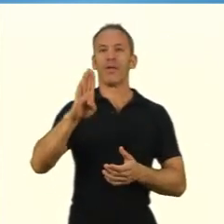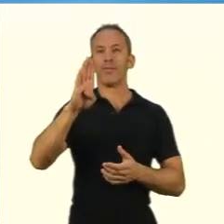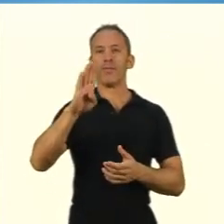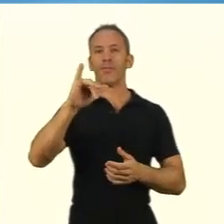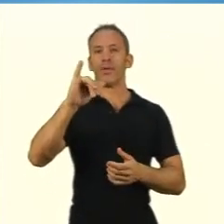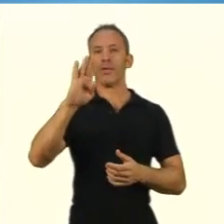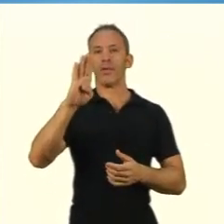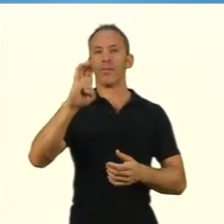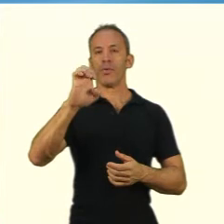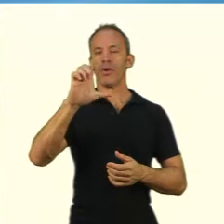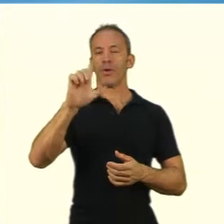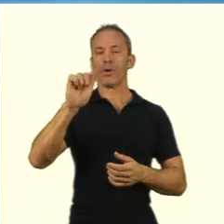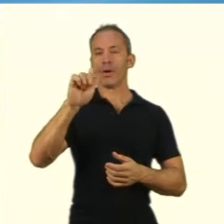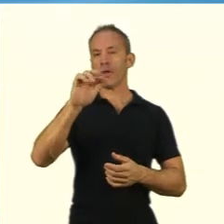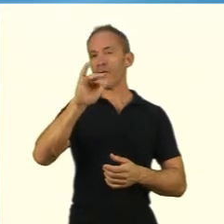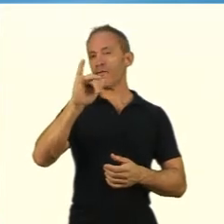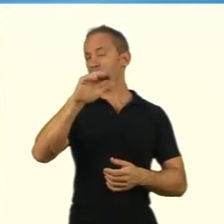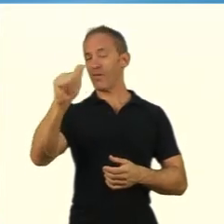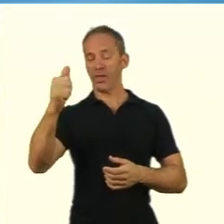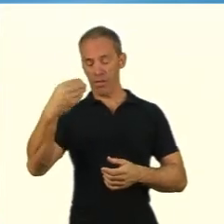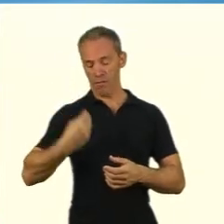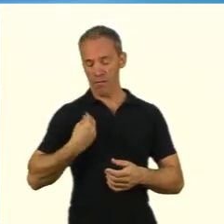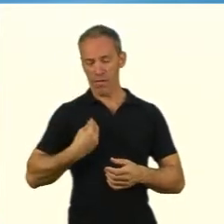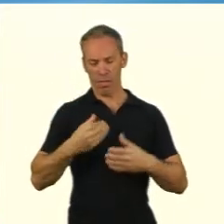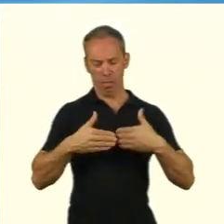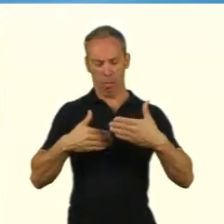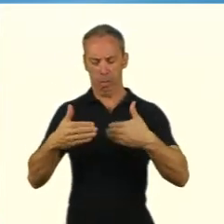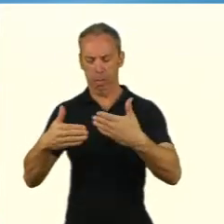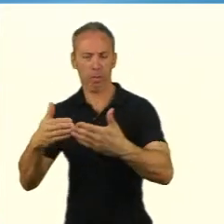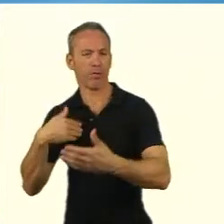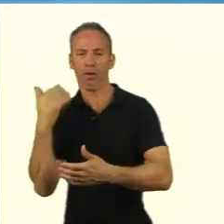inicial nesses três universos e muitos outros. Sim.